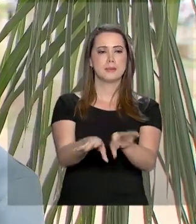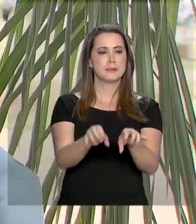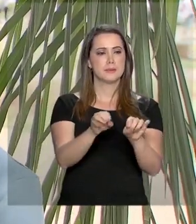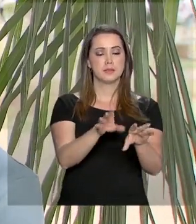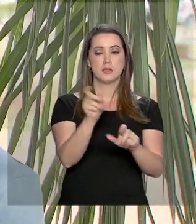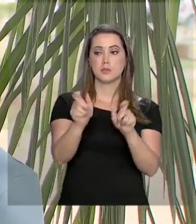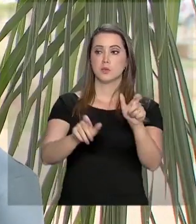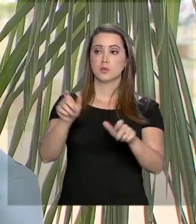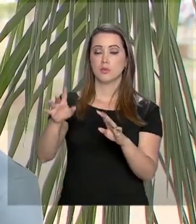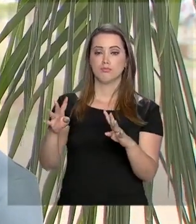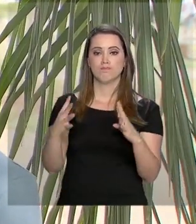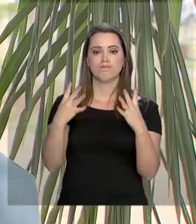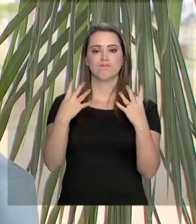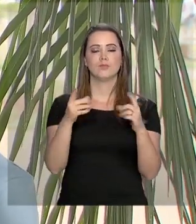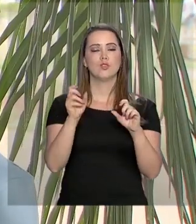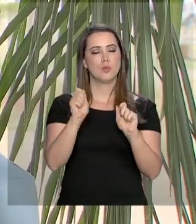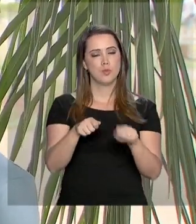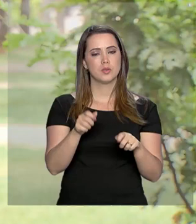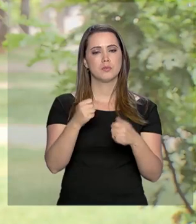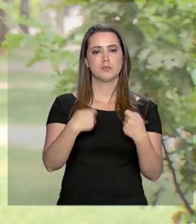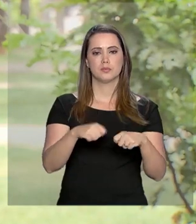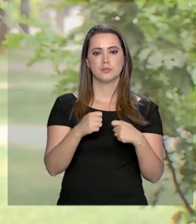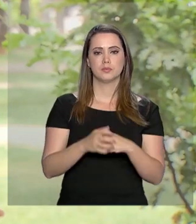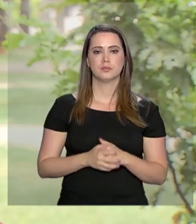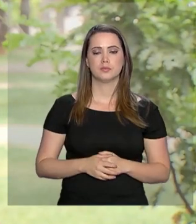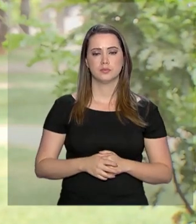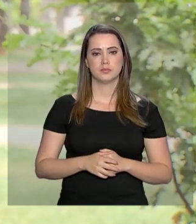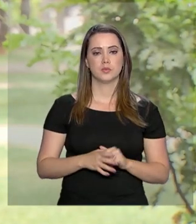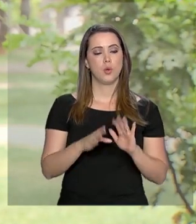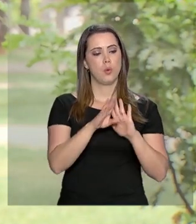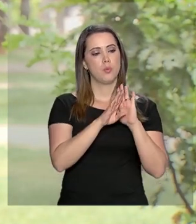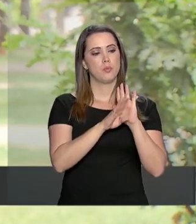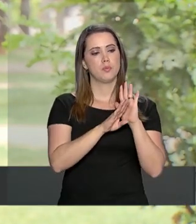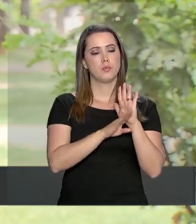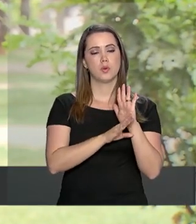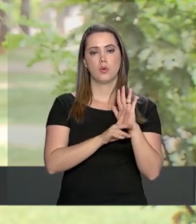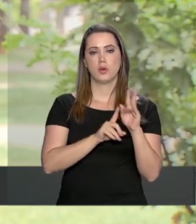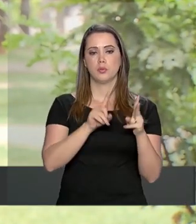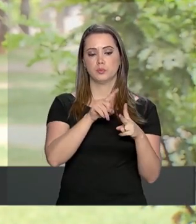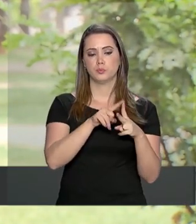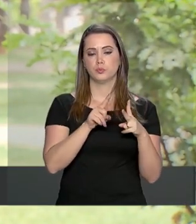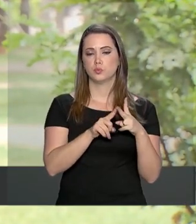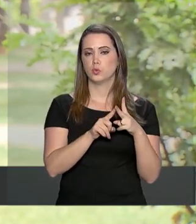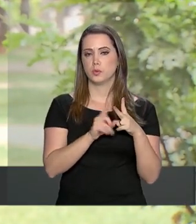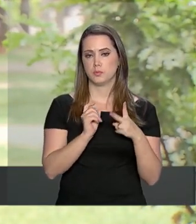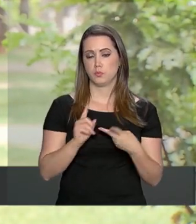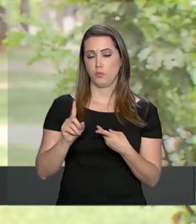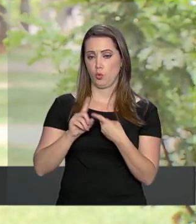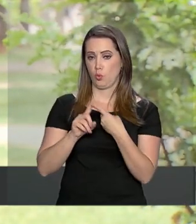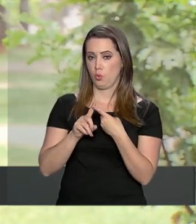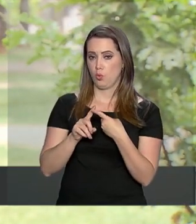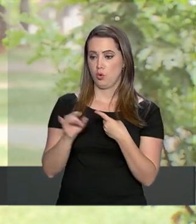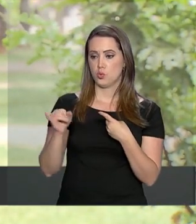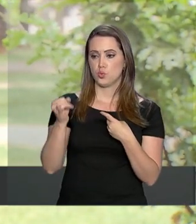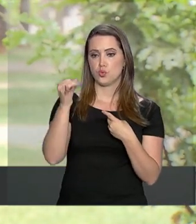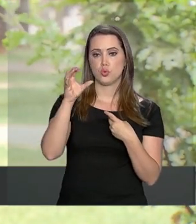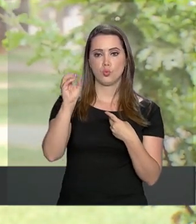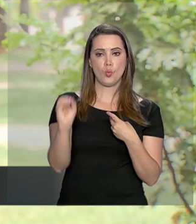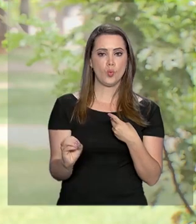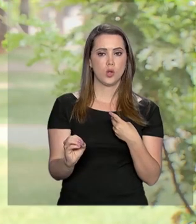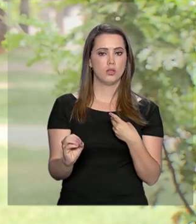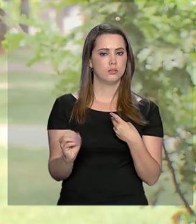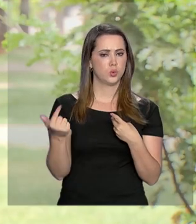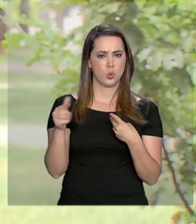outras pessoas, poder ensinar quem está precisando. O programa é dividido em duas modalidades, uma com juros zero